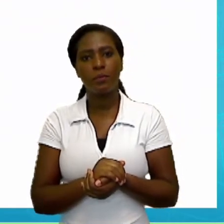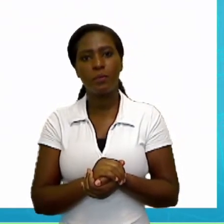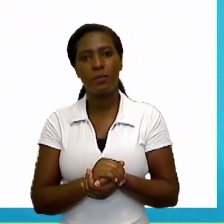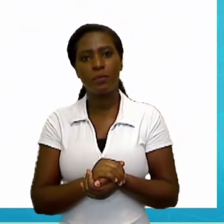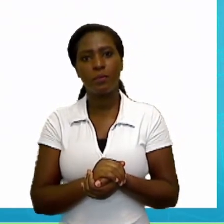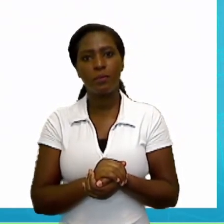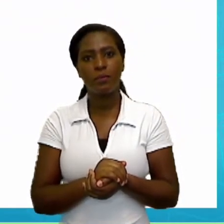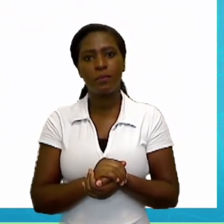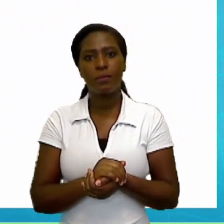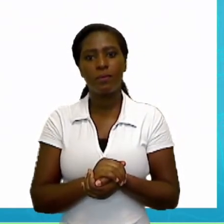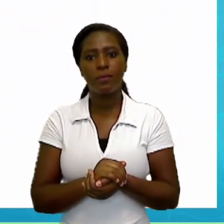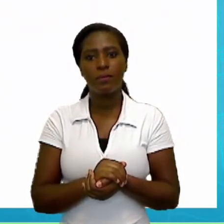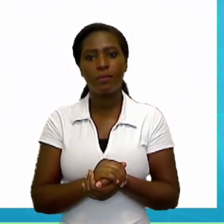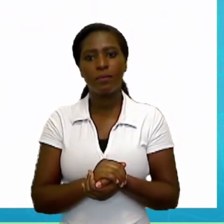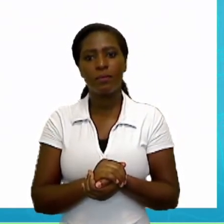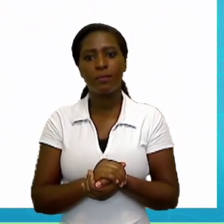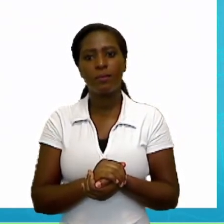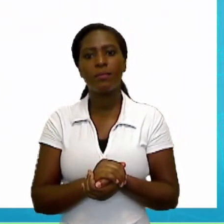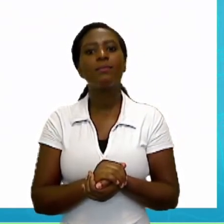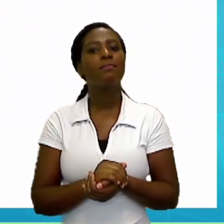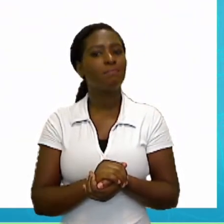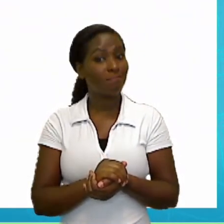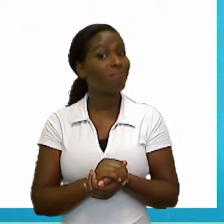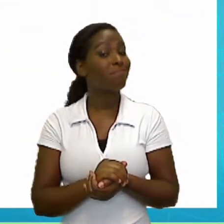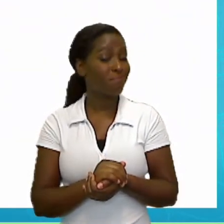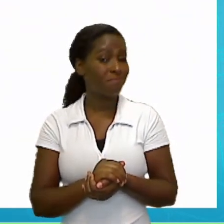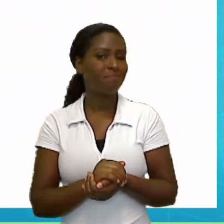Que é a mesa em inglês.